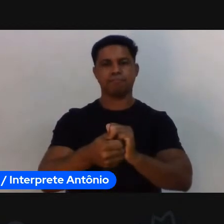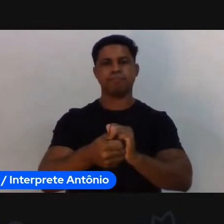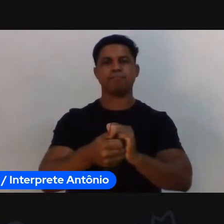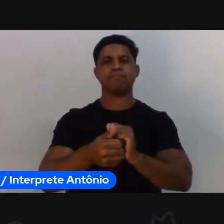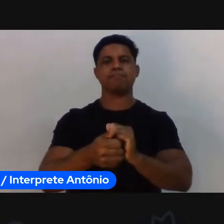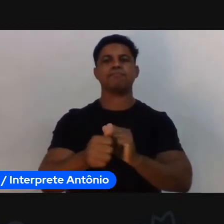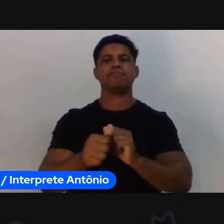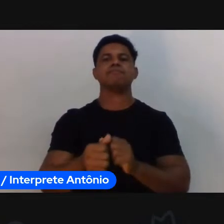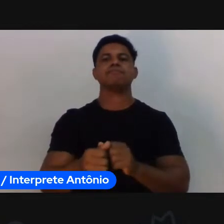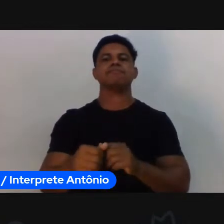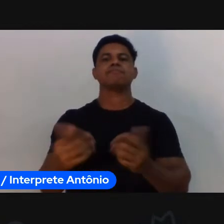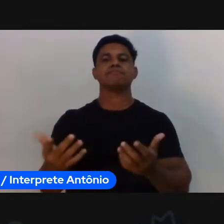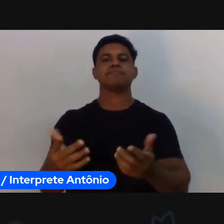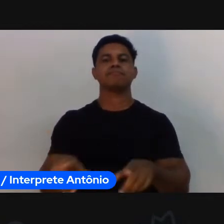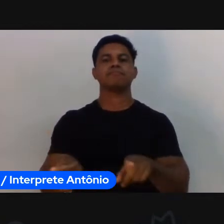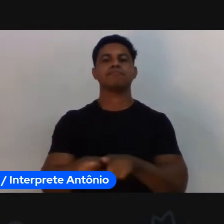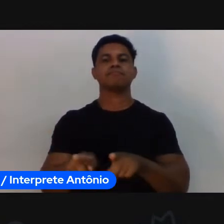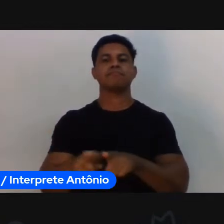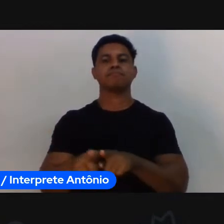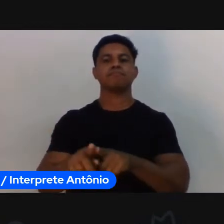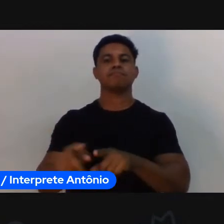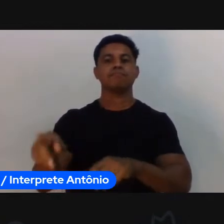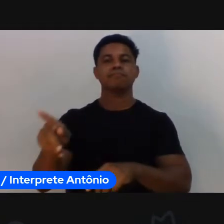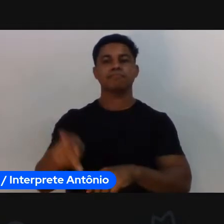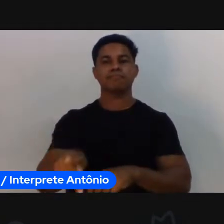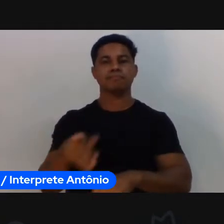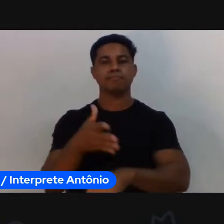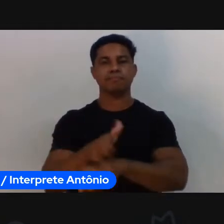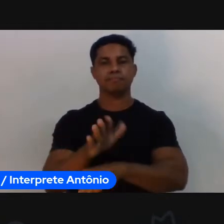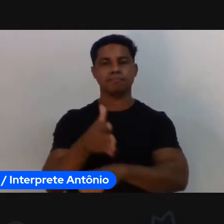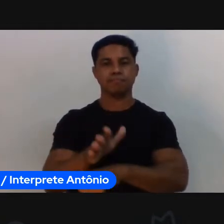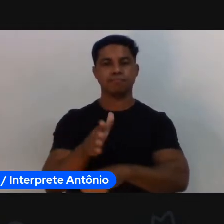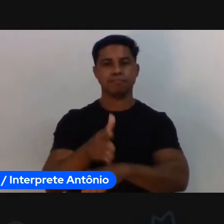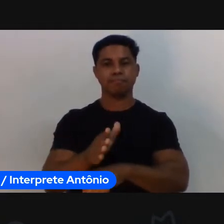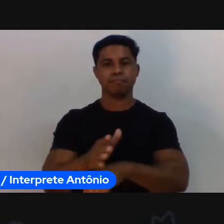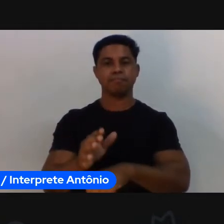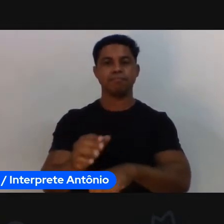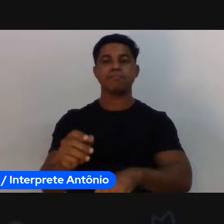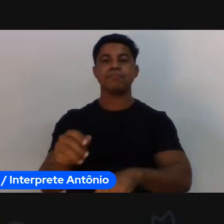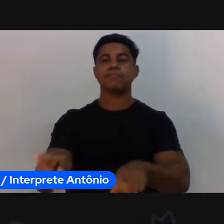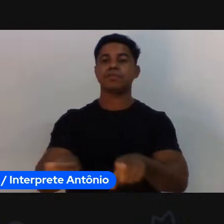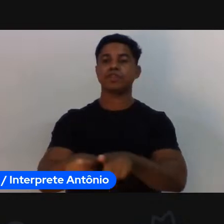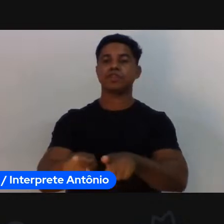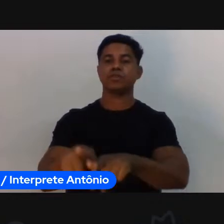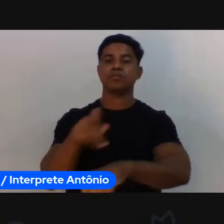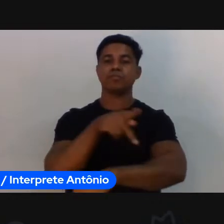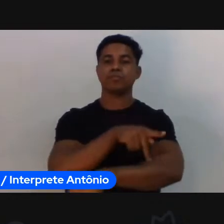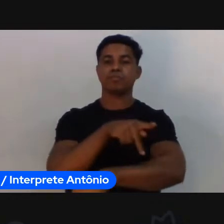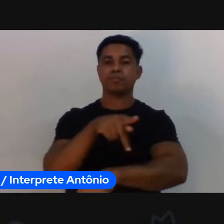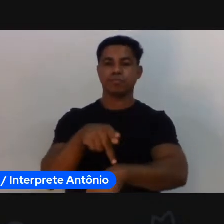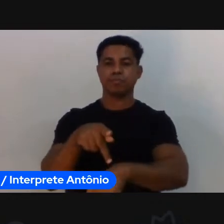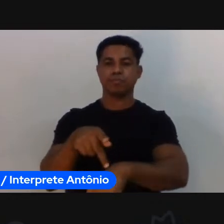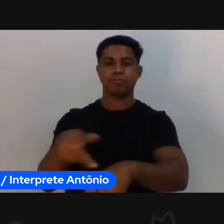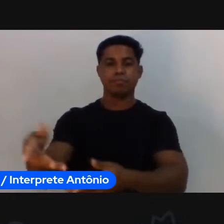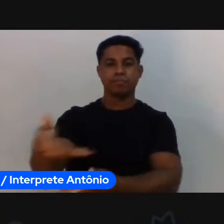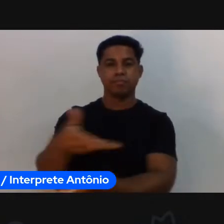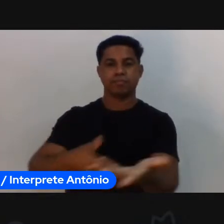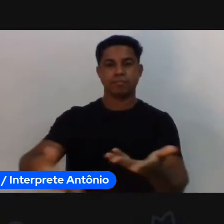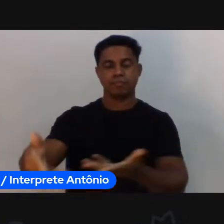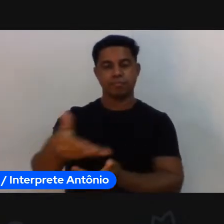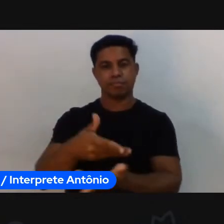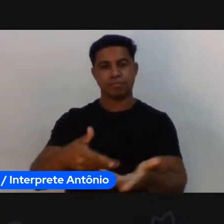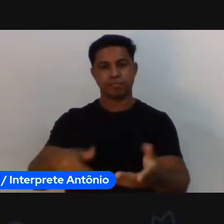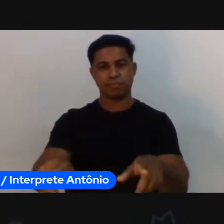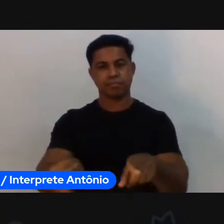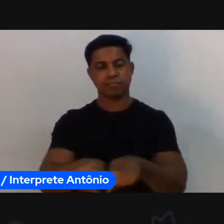Treinadores e Professores. Então, eu gostaria já de apresentá-la, né? Eu sei que o pessoal já